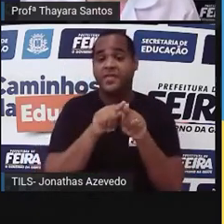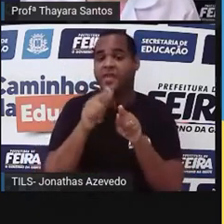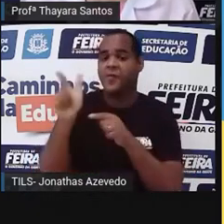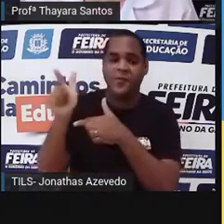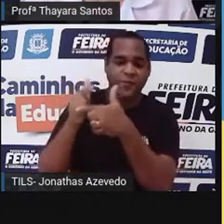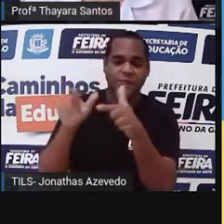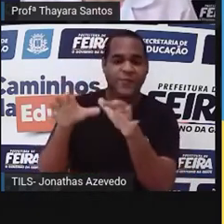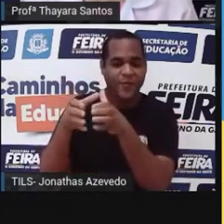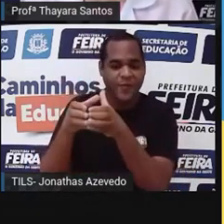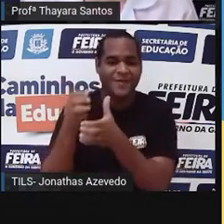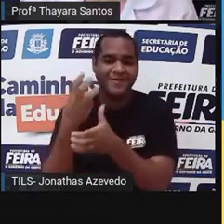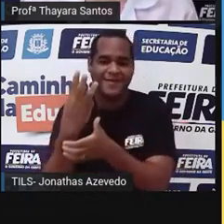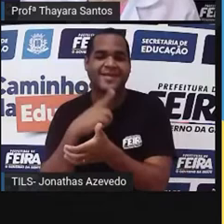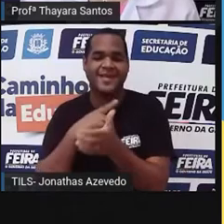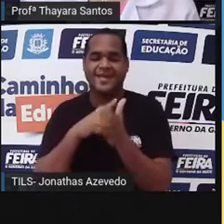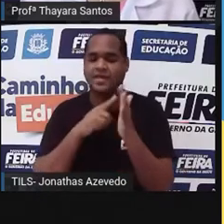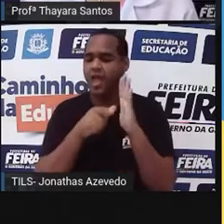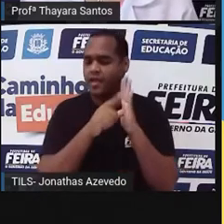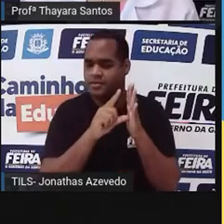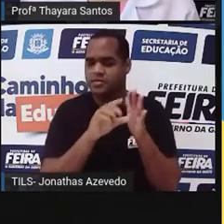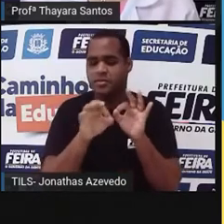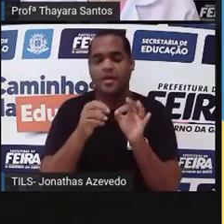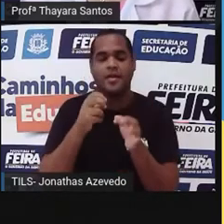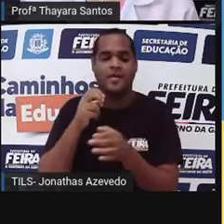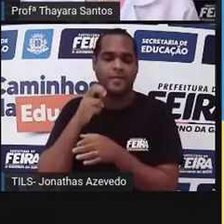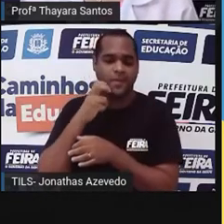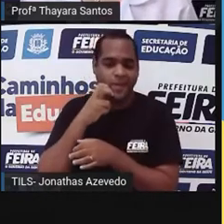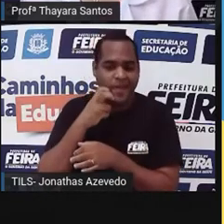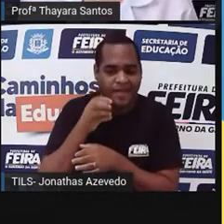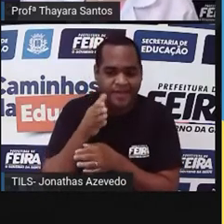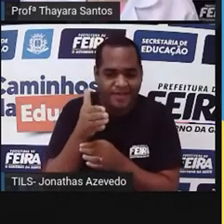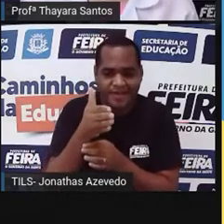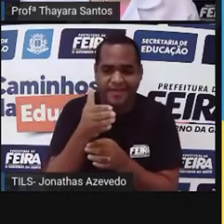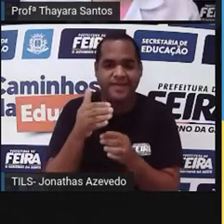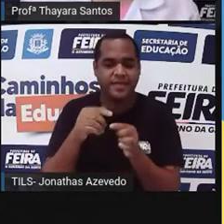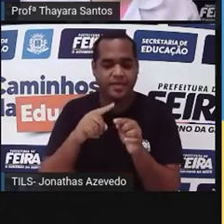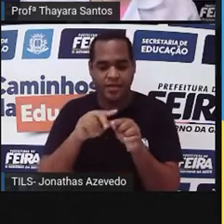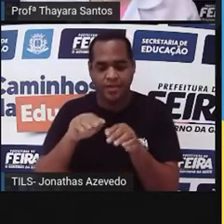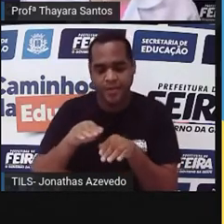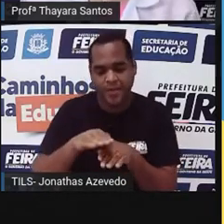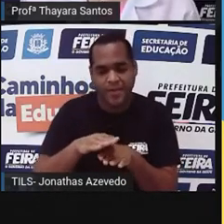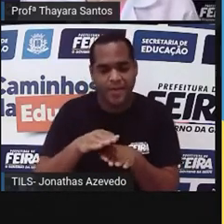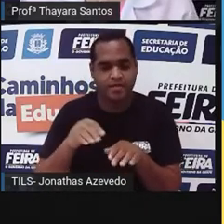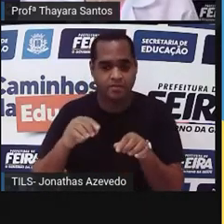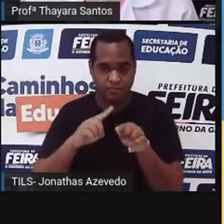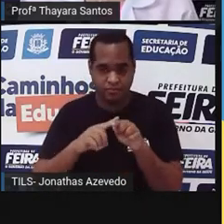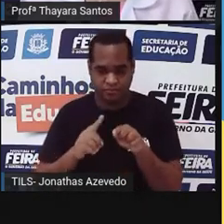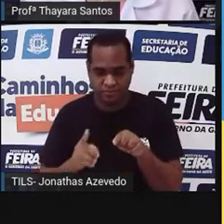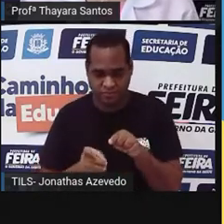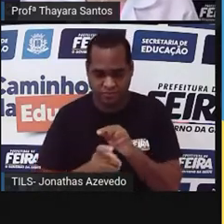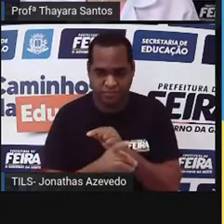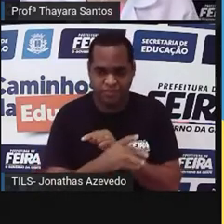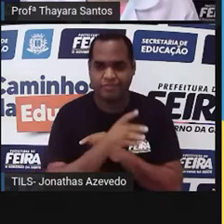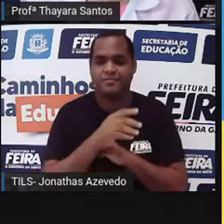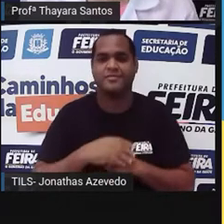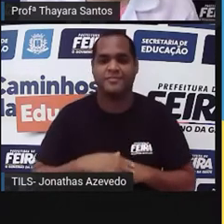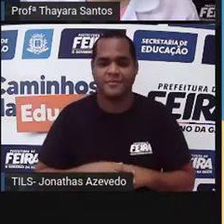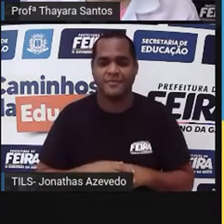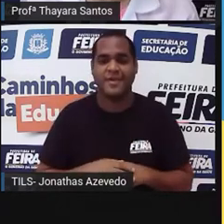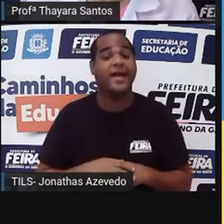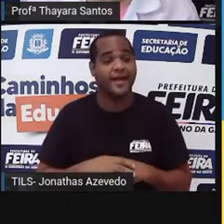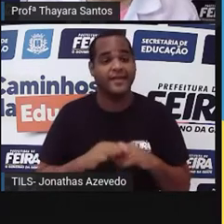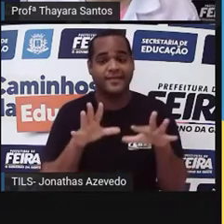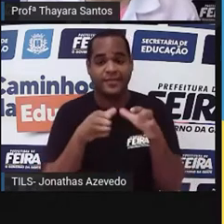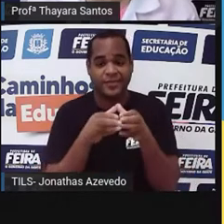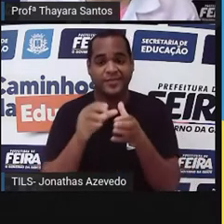três grupos que a gente estudou antes, os peixes, os anfíbios e os répteis. Então, ao todo, são cinco grandes grupos